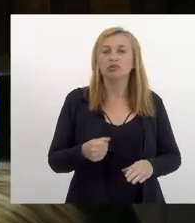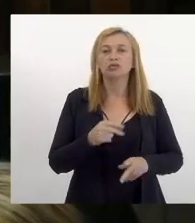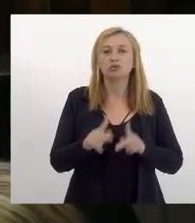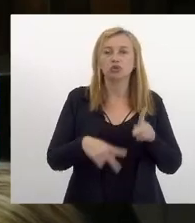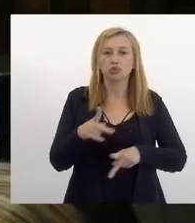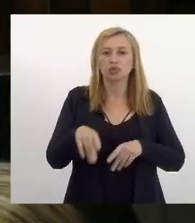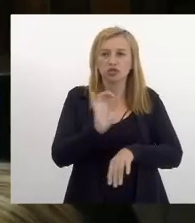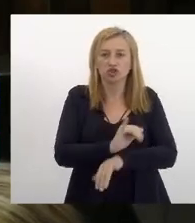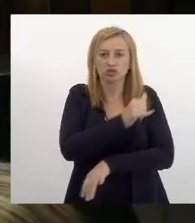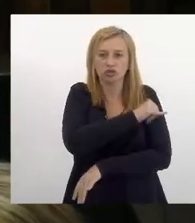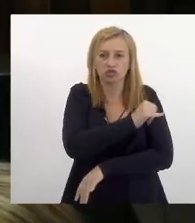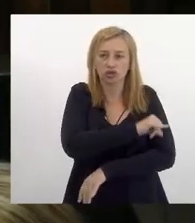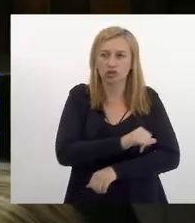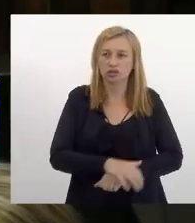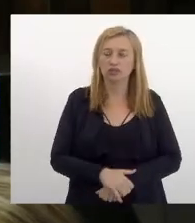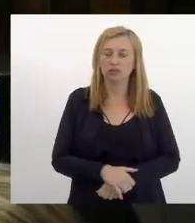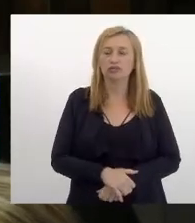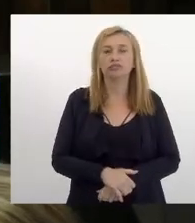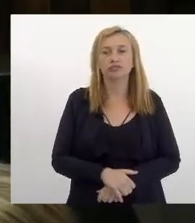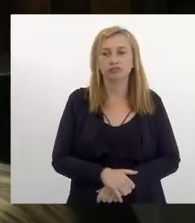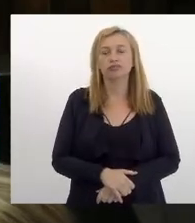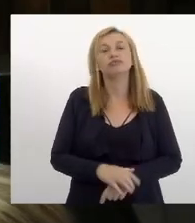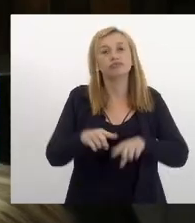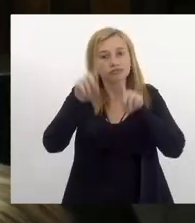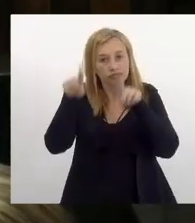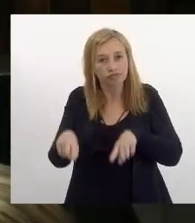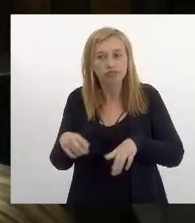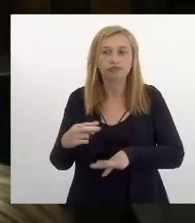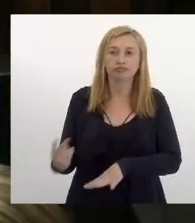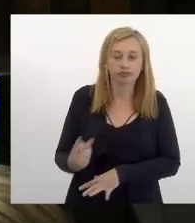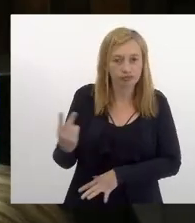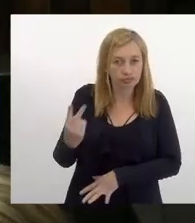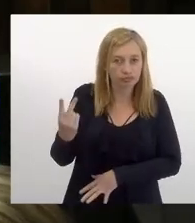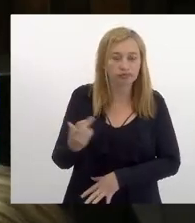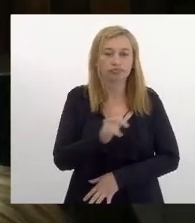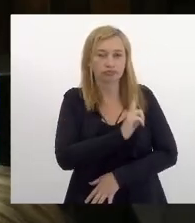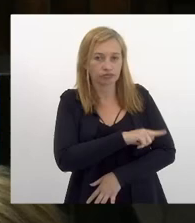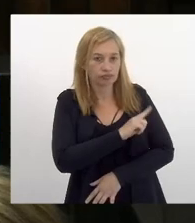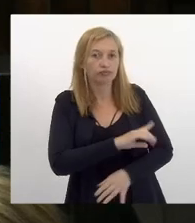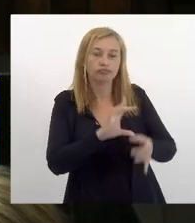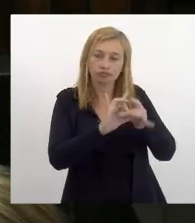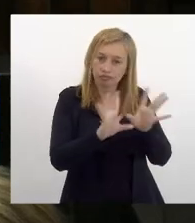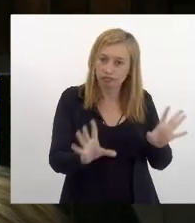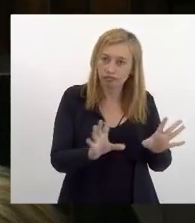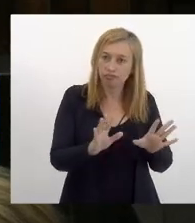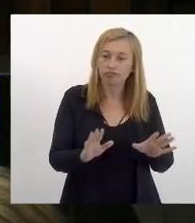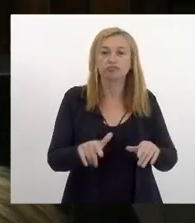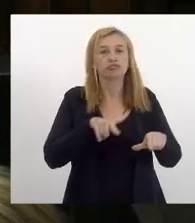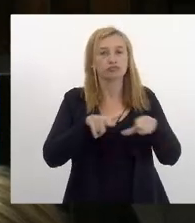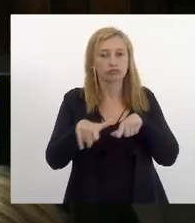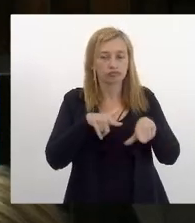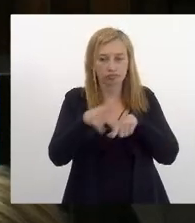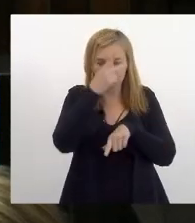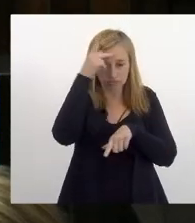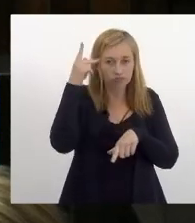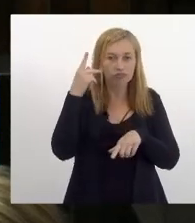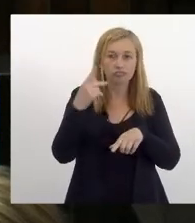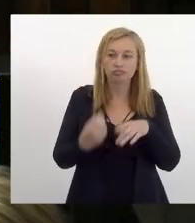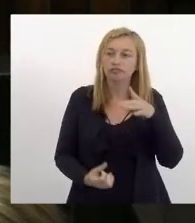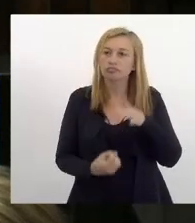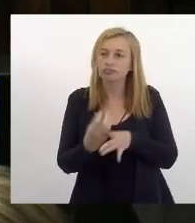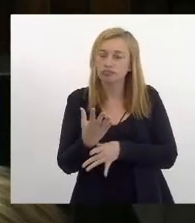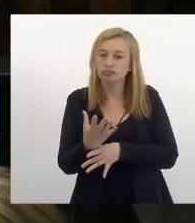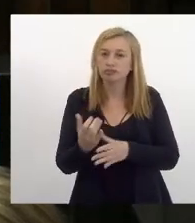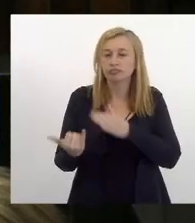população do estado do Rio de Janeiro para isso servidores valorizados gestão democrática e trabalhadores que constroem